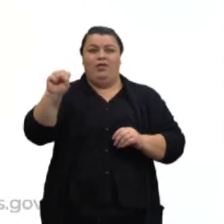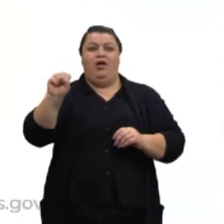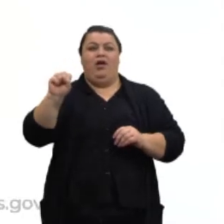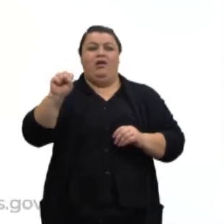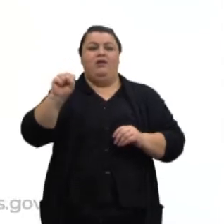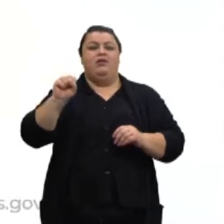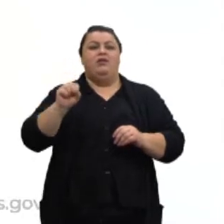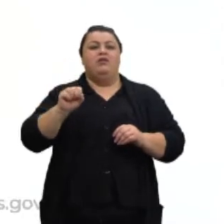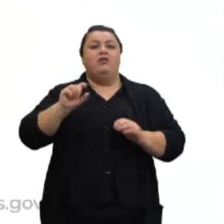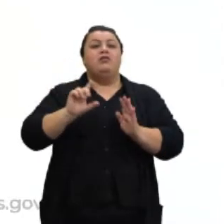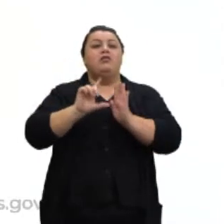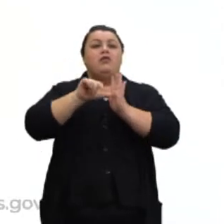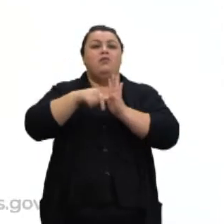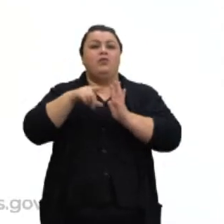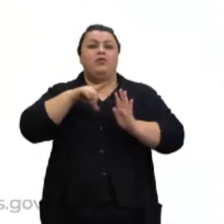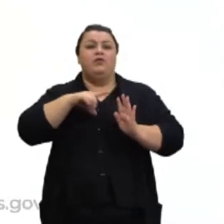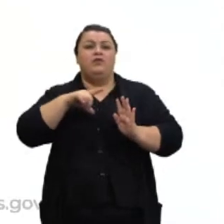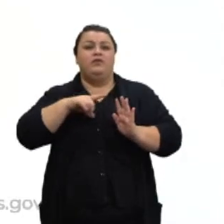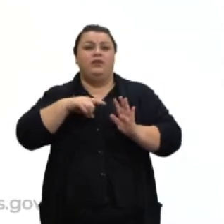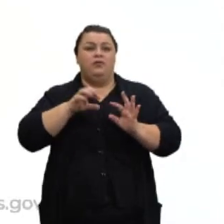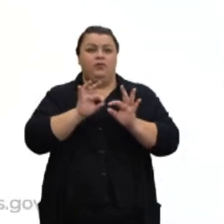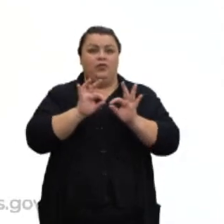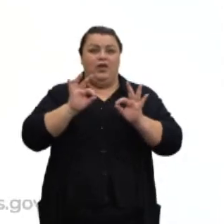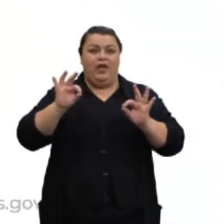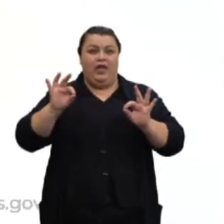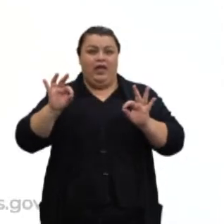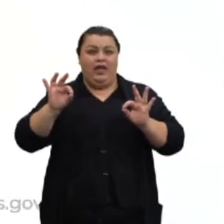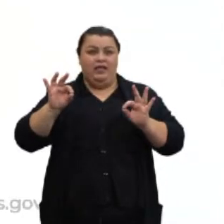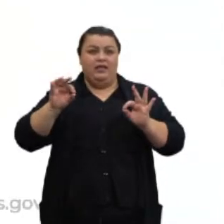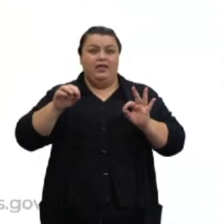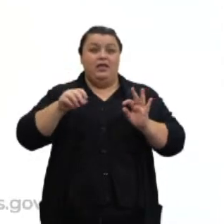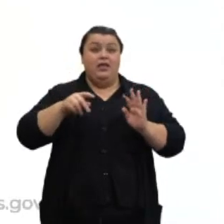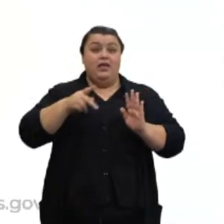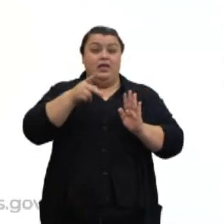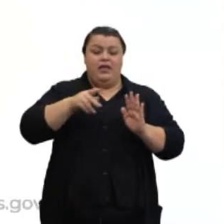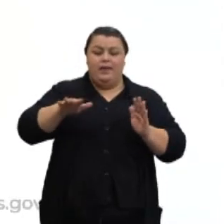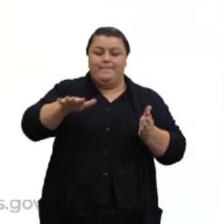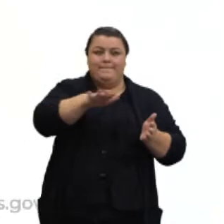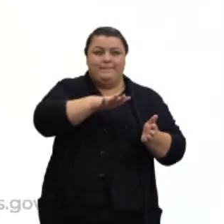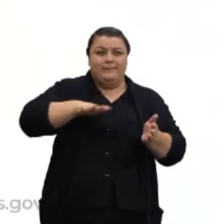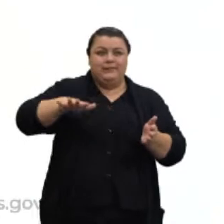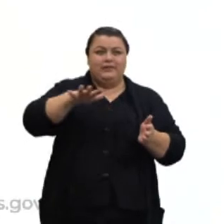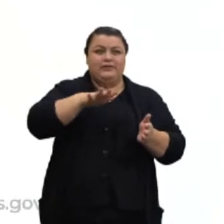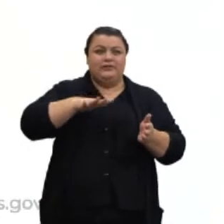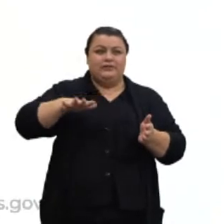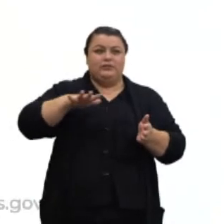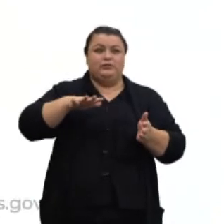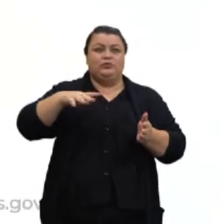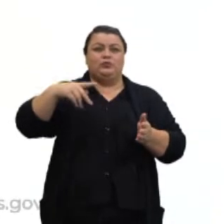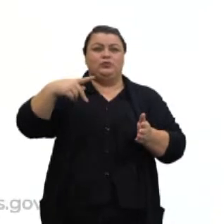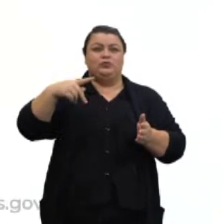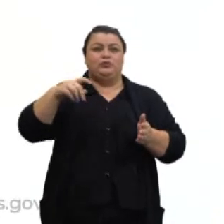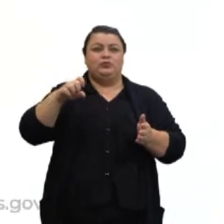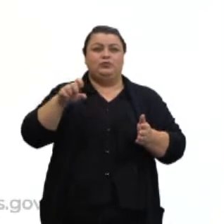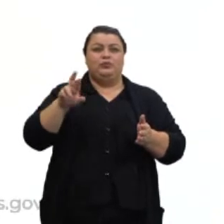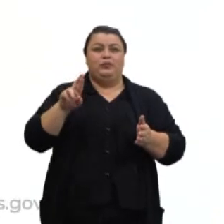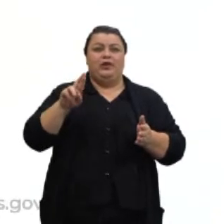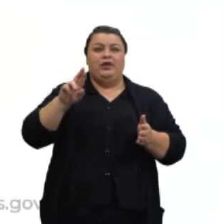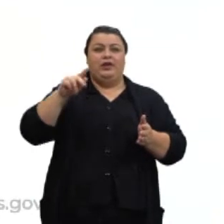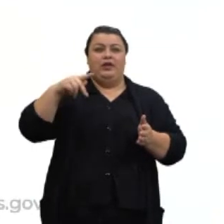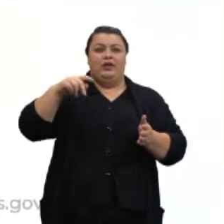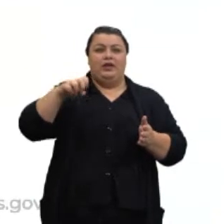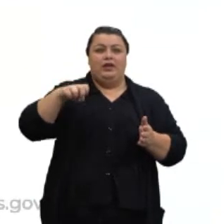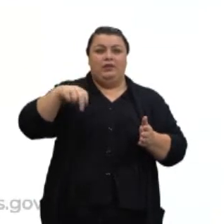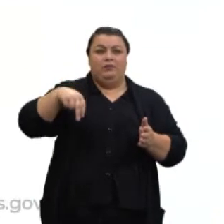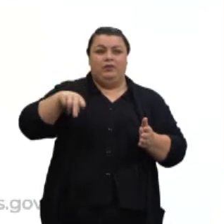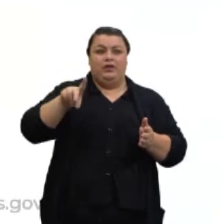plano perpendiculares. O que significa a reta e o plano perpendiculares? Então, trata-se de uma